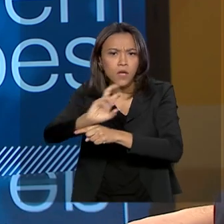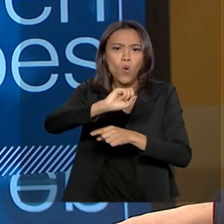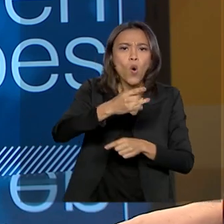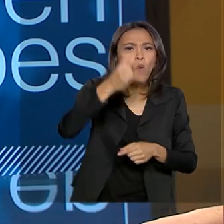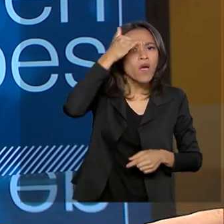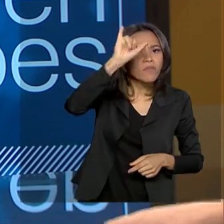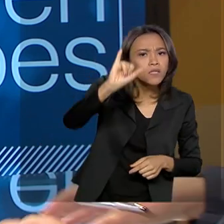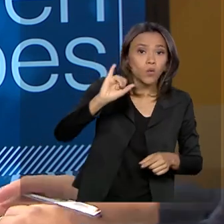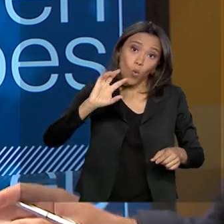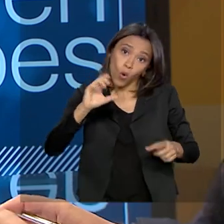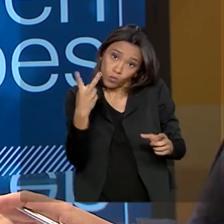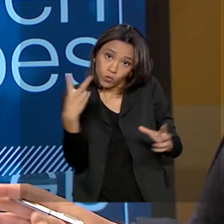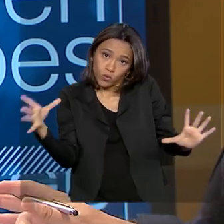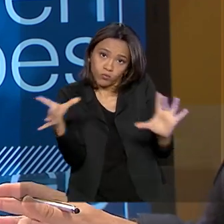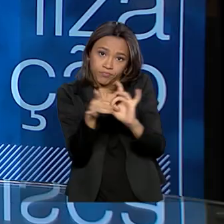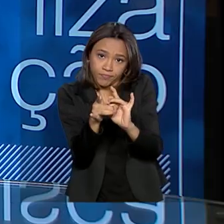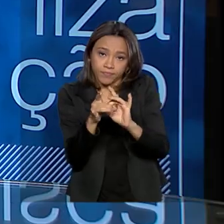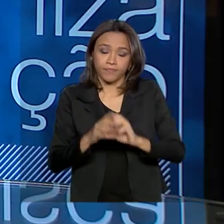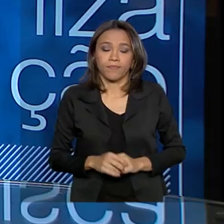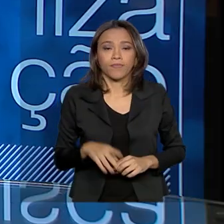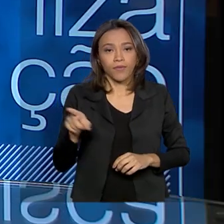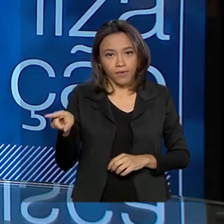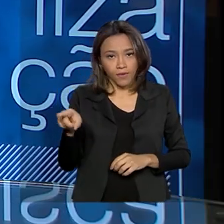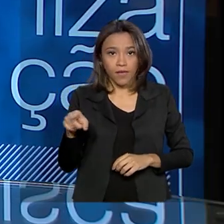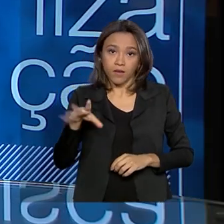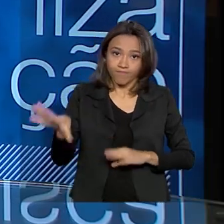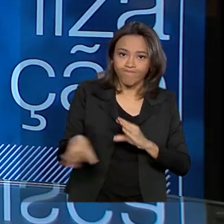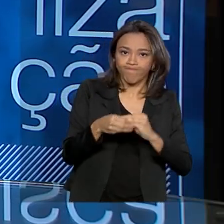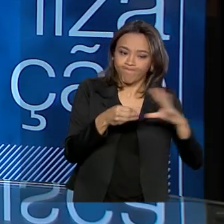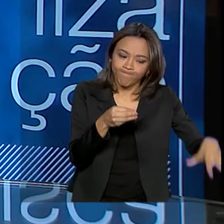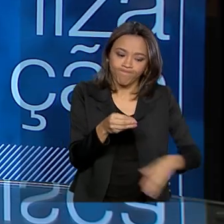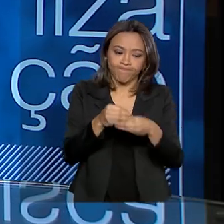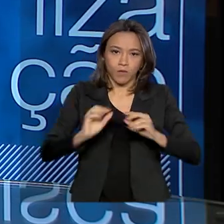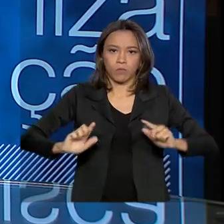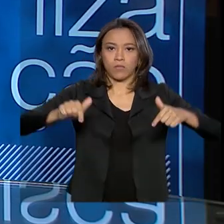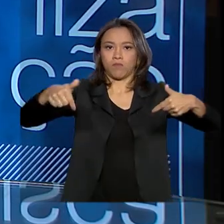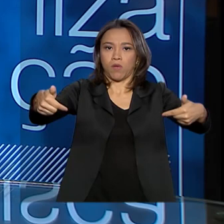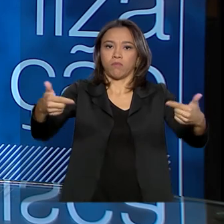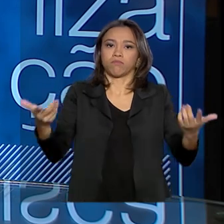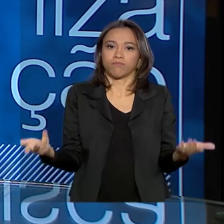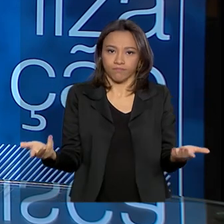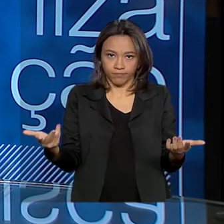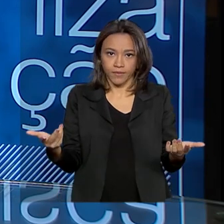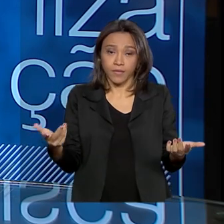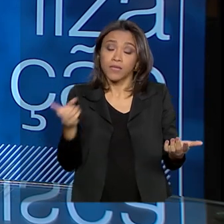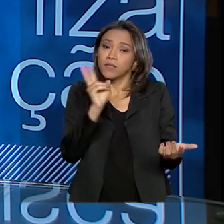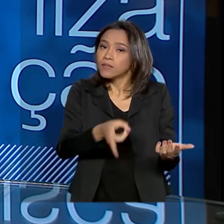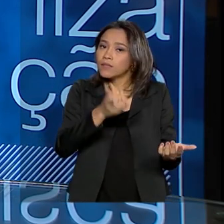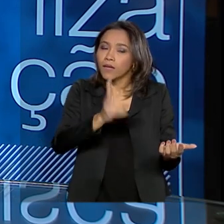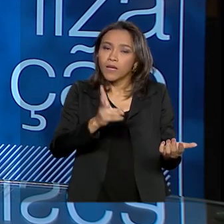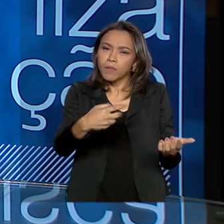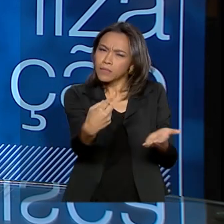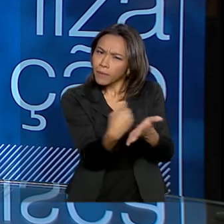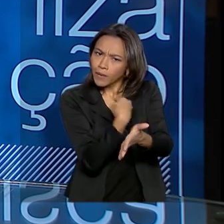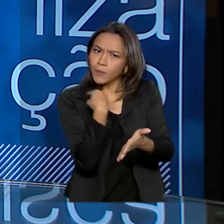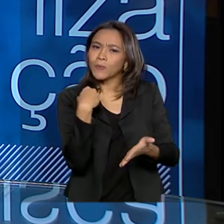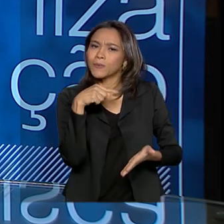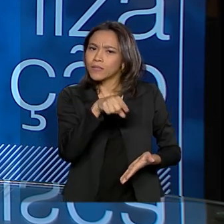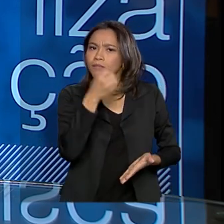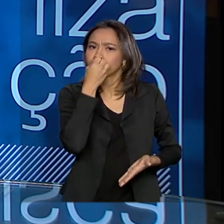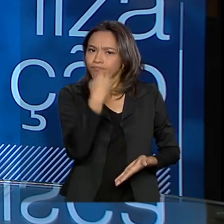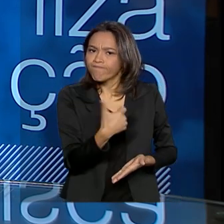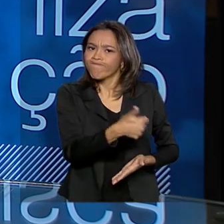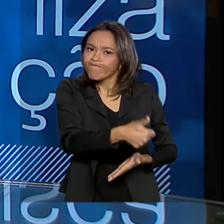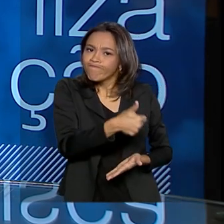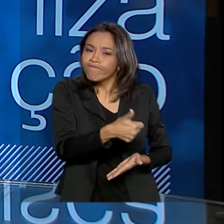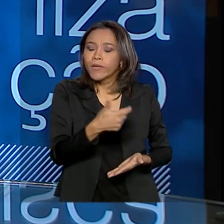dois andam juntos aí? É um trabalho complemento ao outro. É sempre, essa pergunta, ela é oportuna, porque